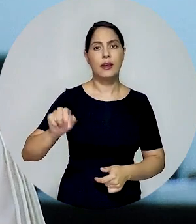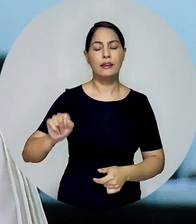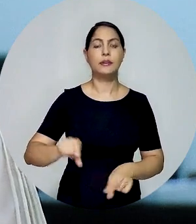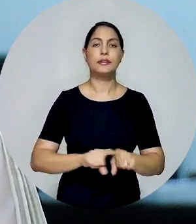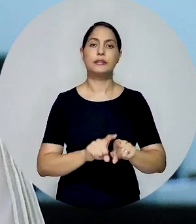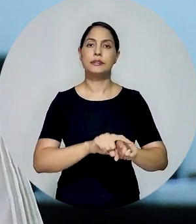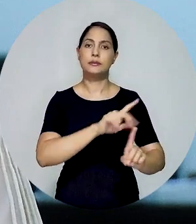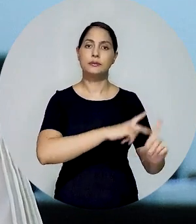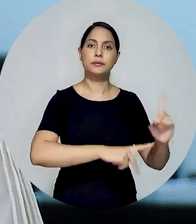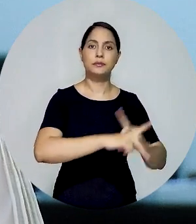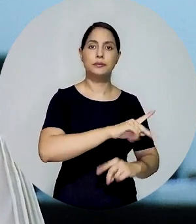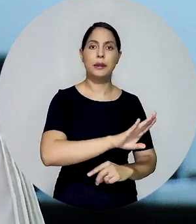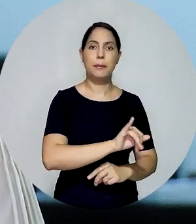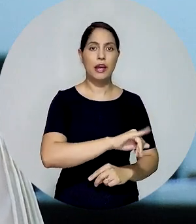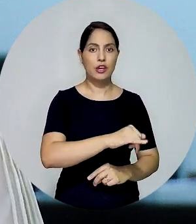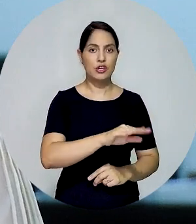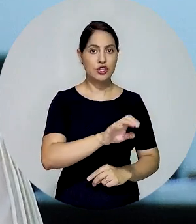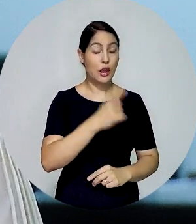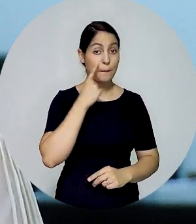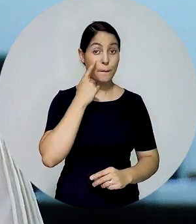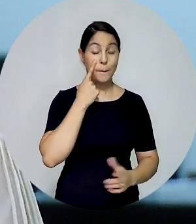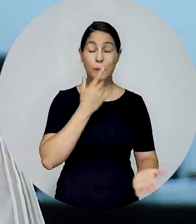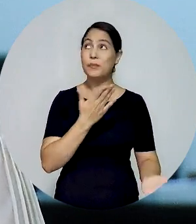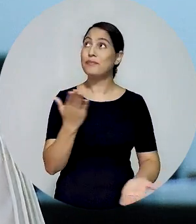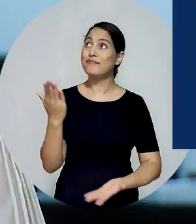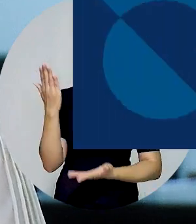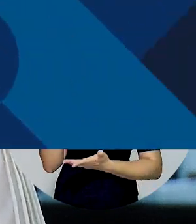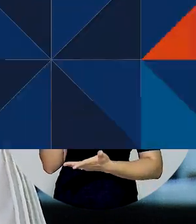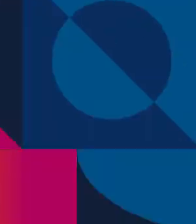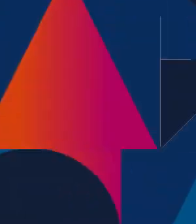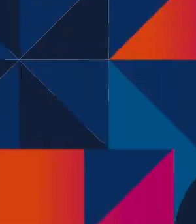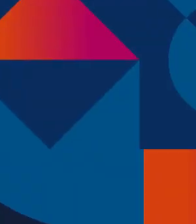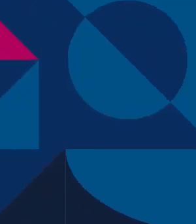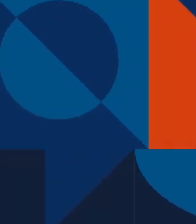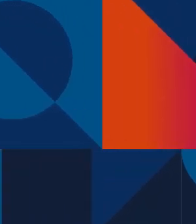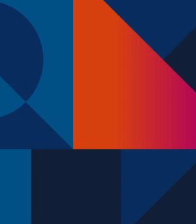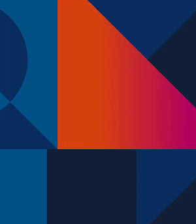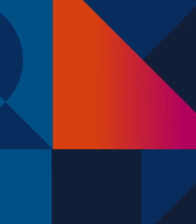Livramento e da competência previdenciária em Bagé. Confira.